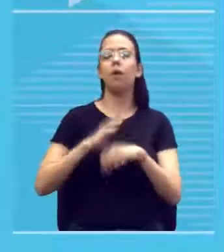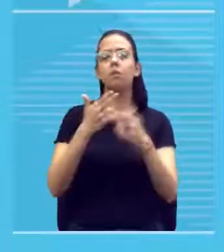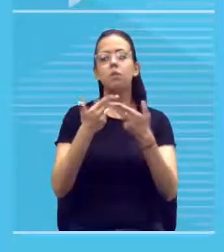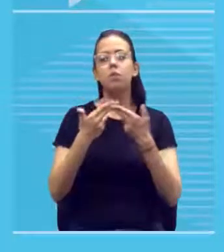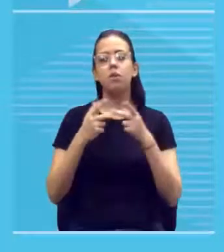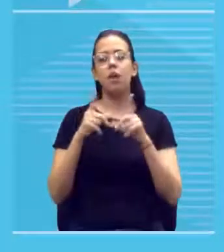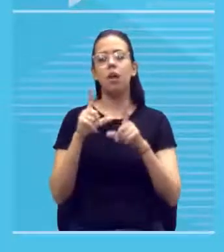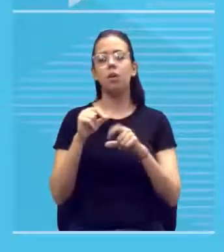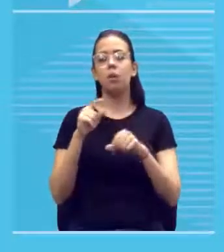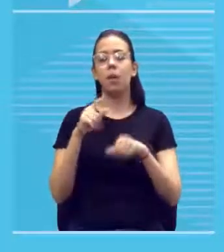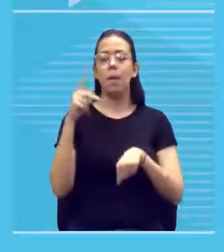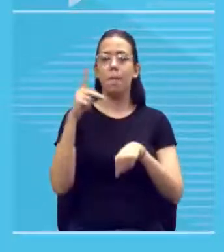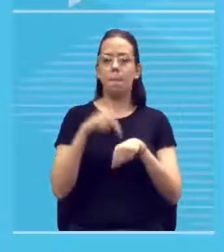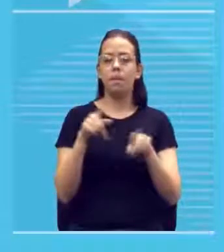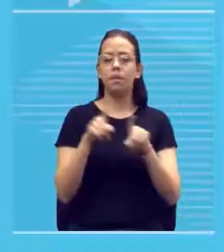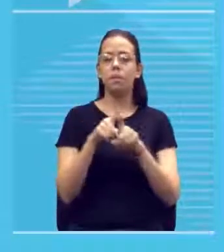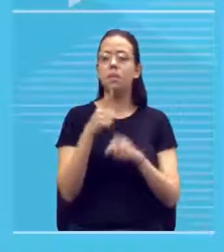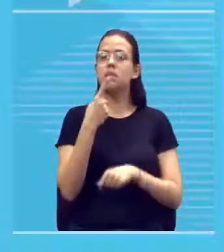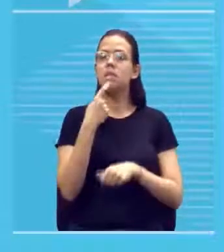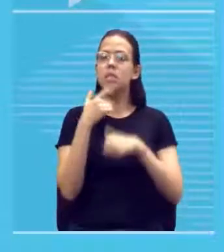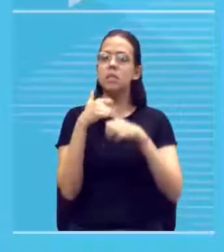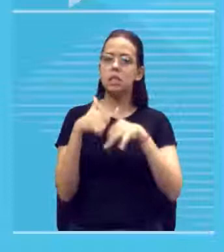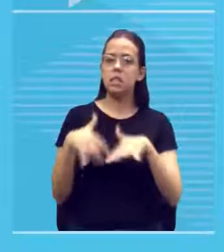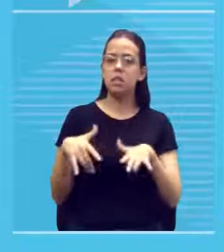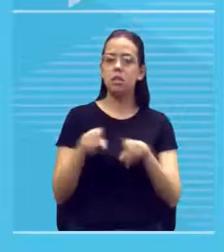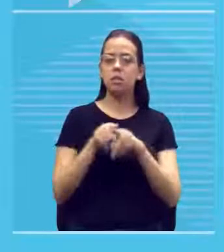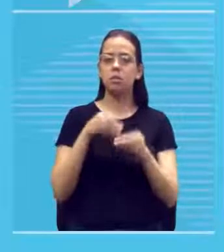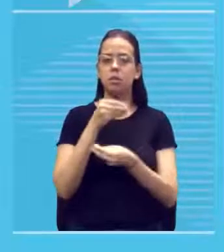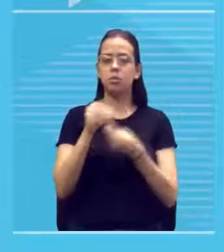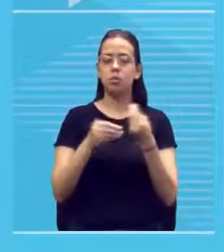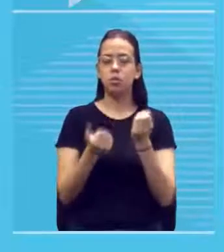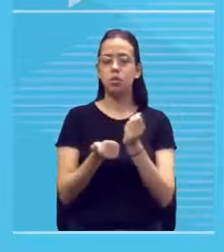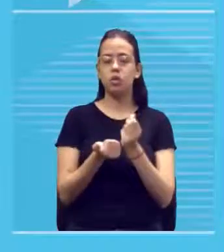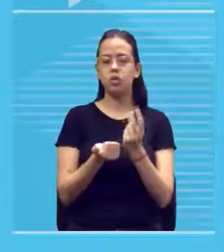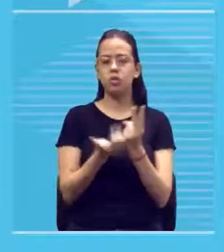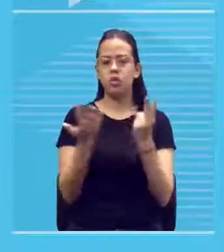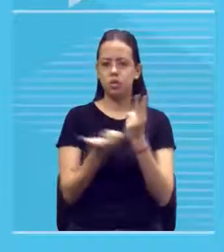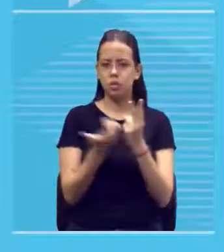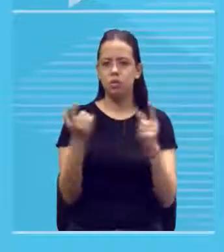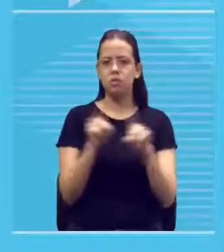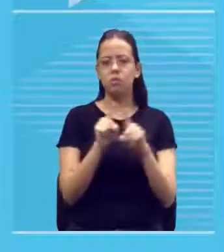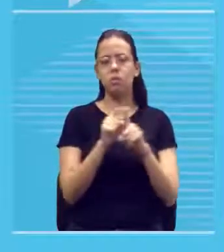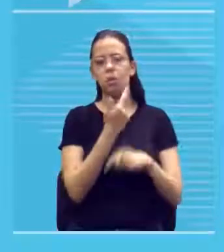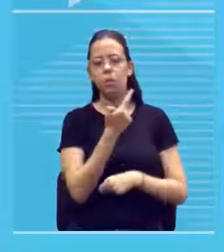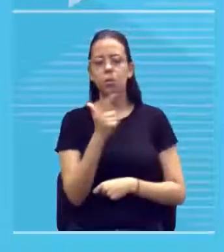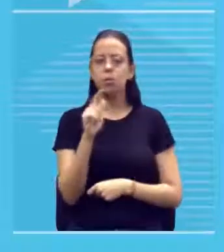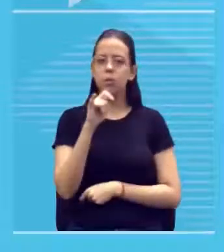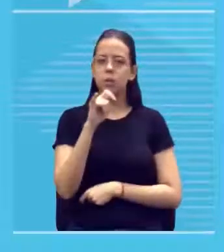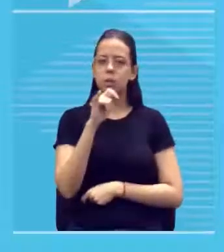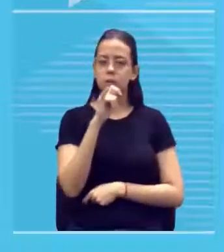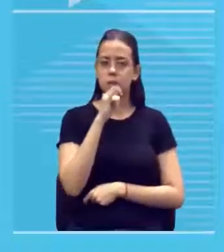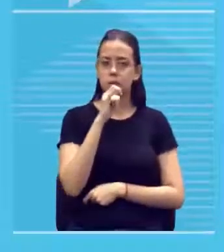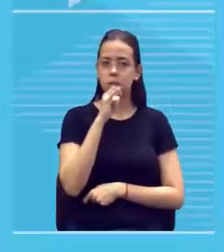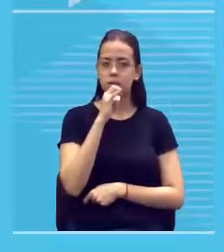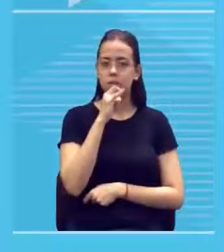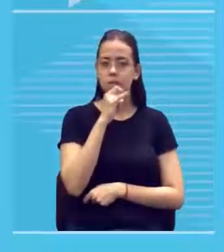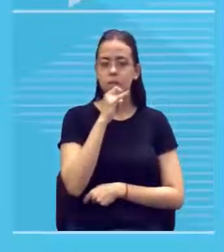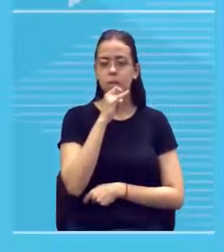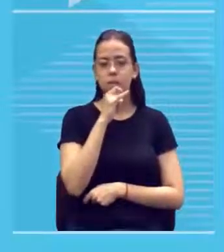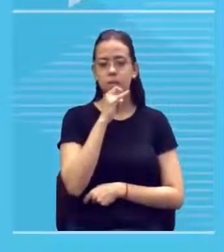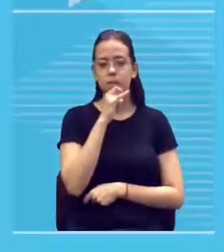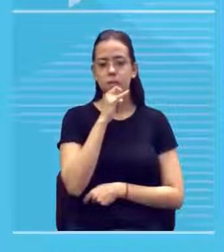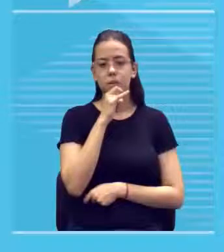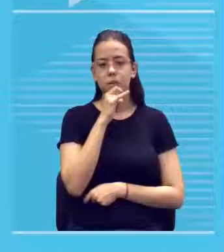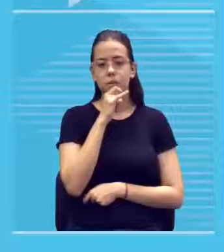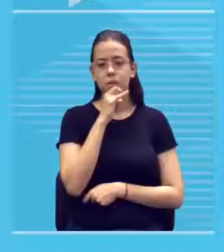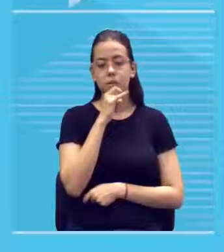paredes eram pedras sangue mistura de vegetais dentre outros que inclui inclusive inclusive é ótimo